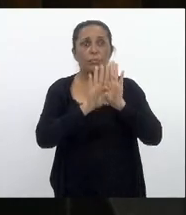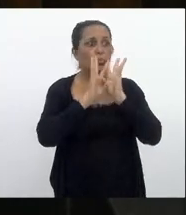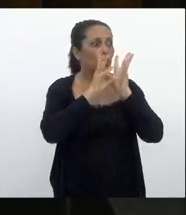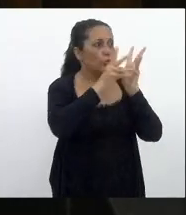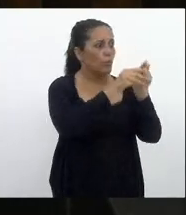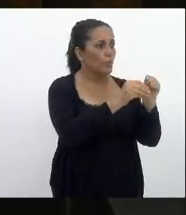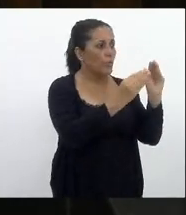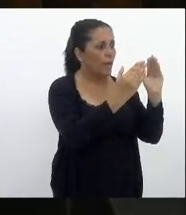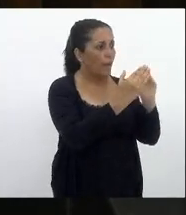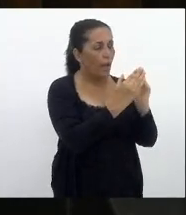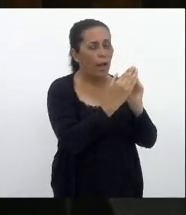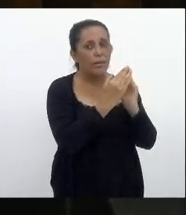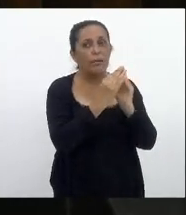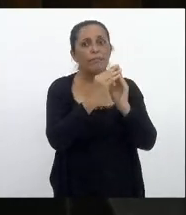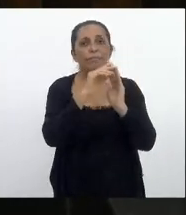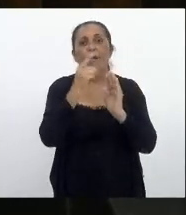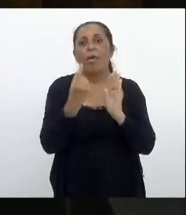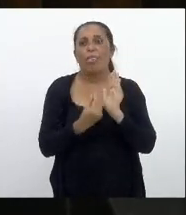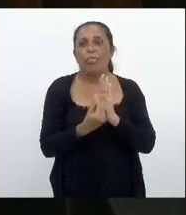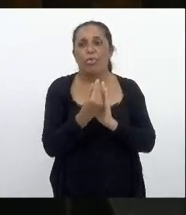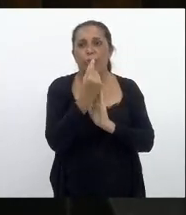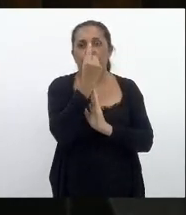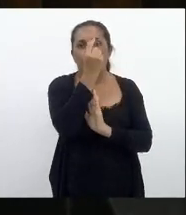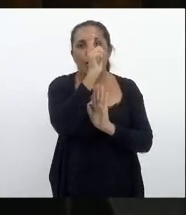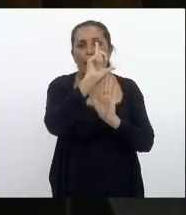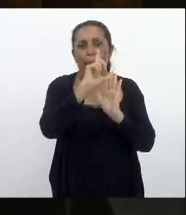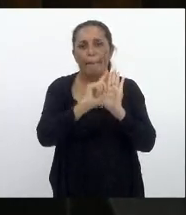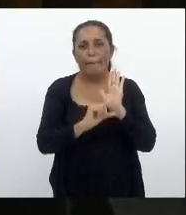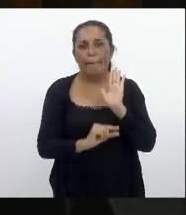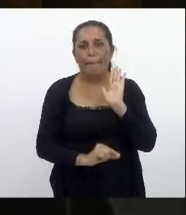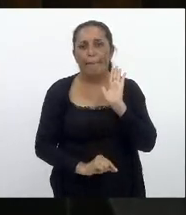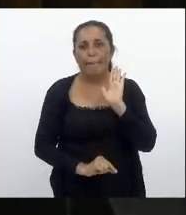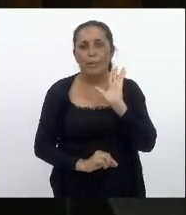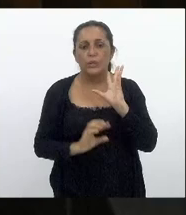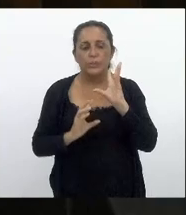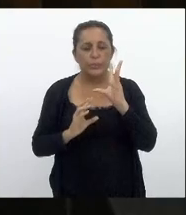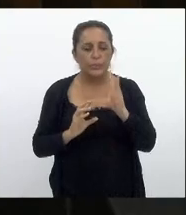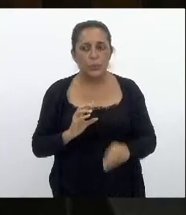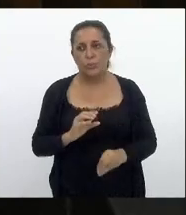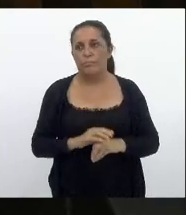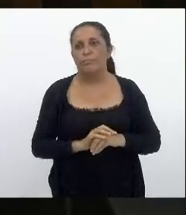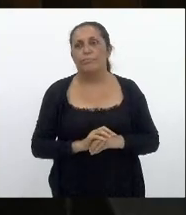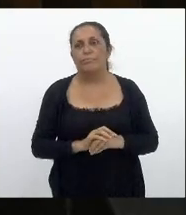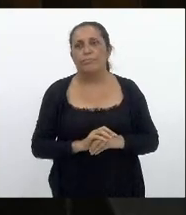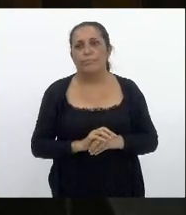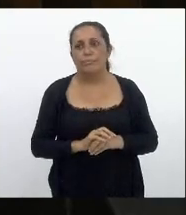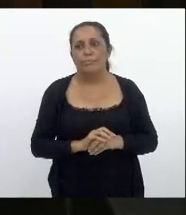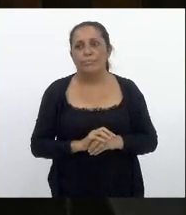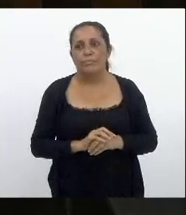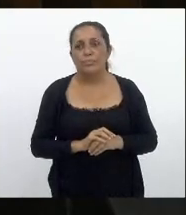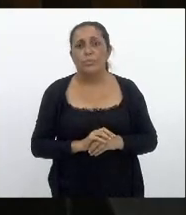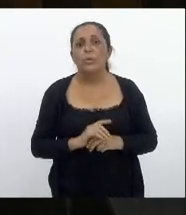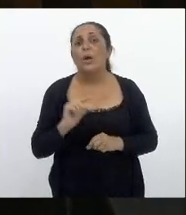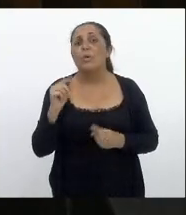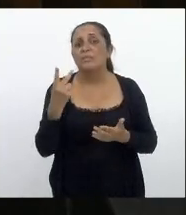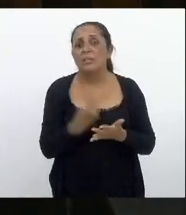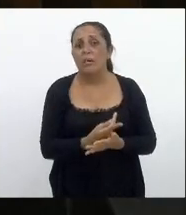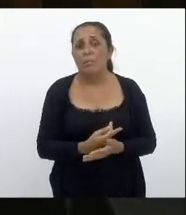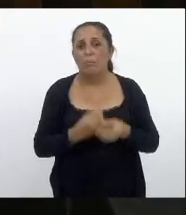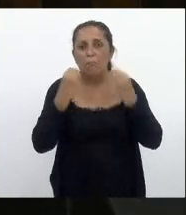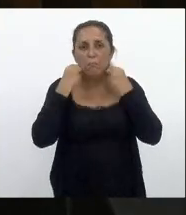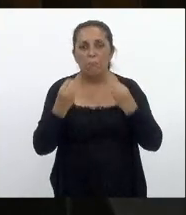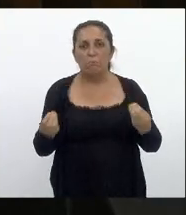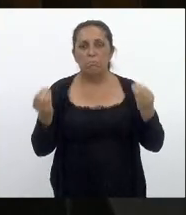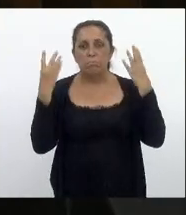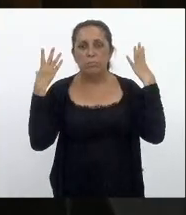as receitas de todos vão cair de todos entrou aqui saiu aqui